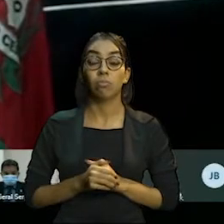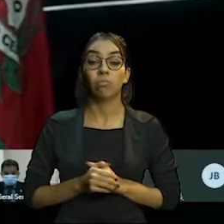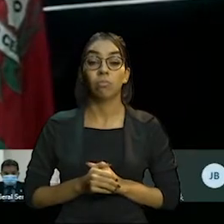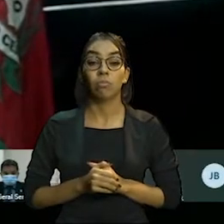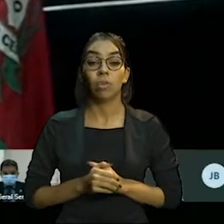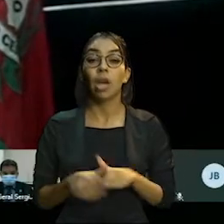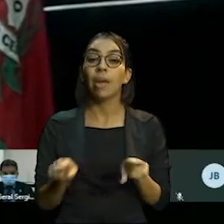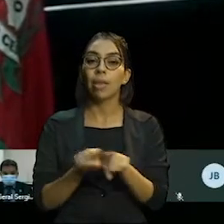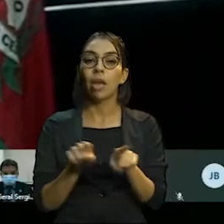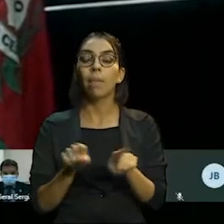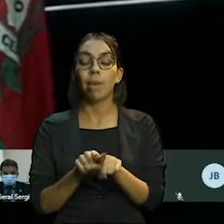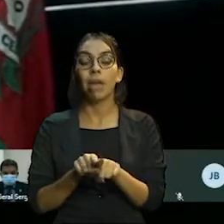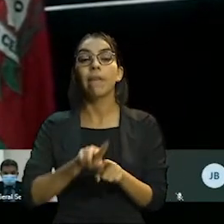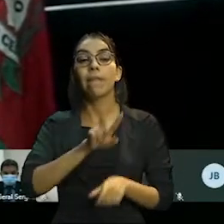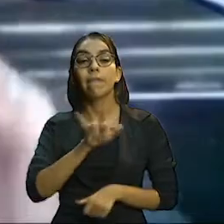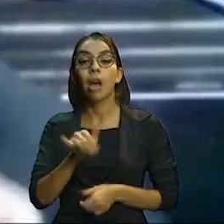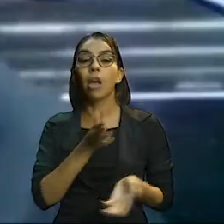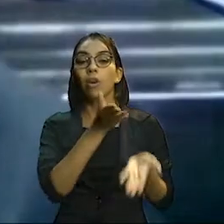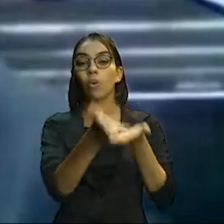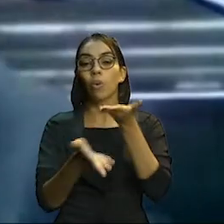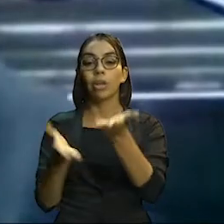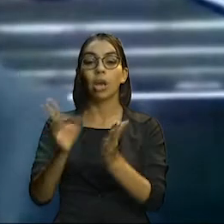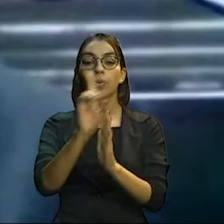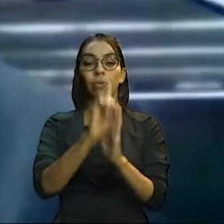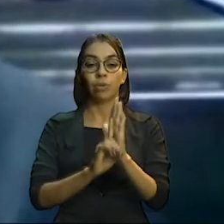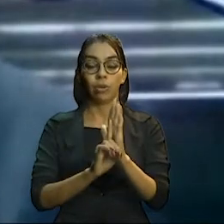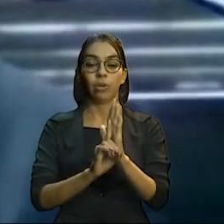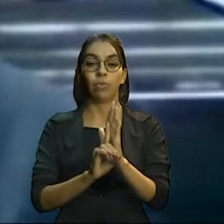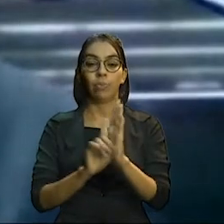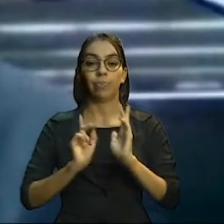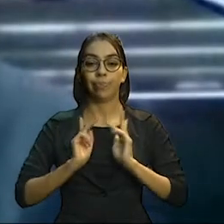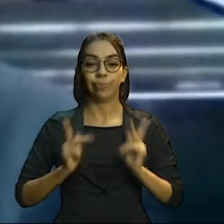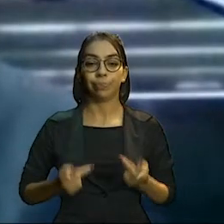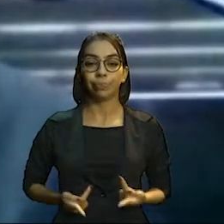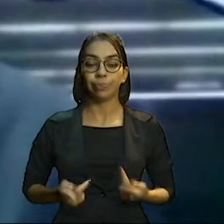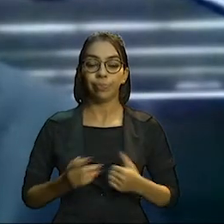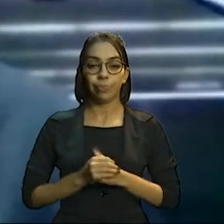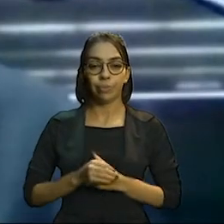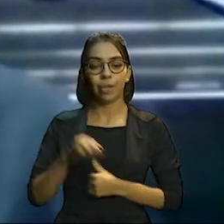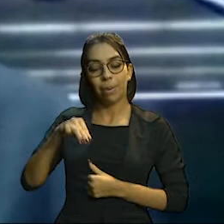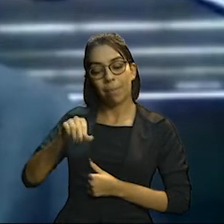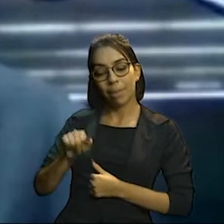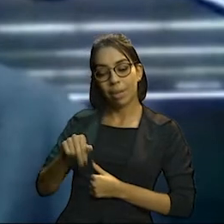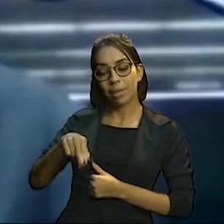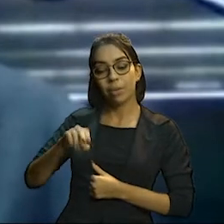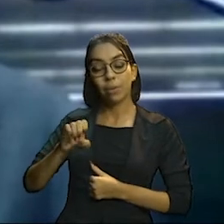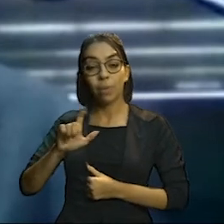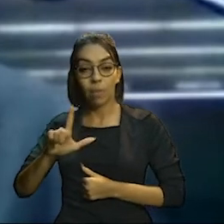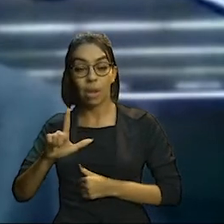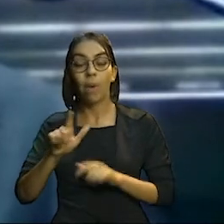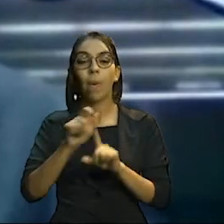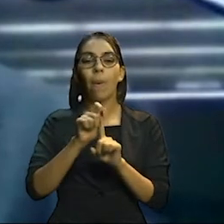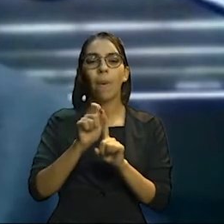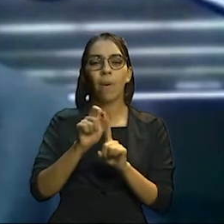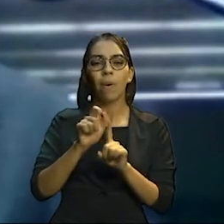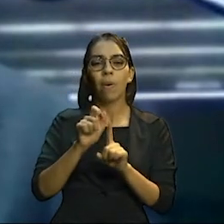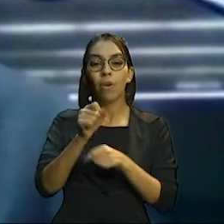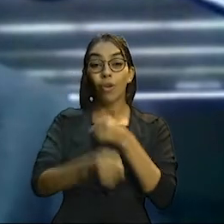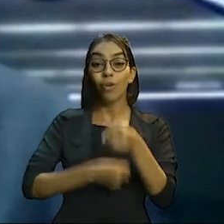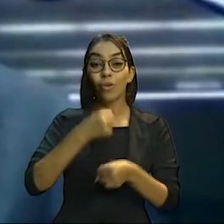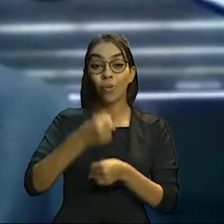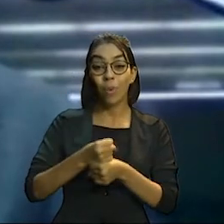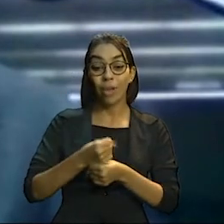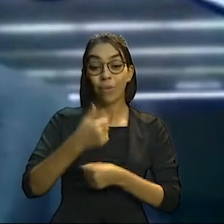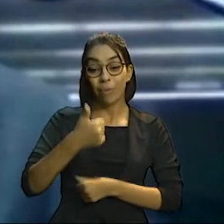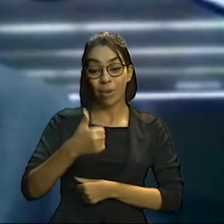legítimos direitos dos cidadãos. Manuel Pinheiro tomou posse como promotor de justiça em fevereiro de 1996.